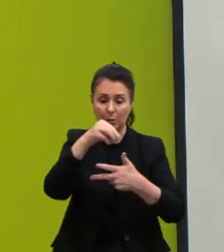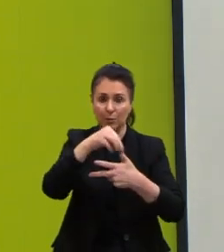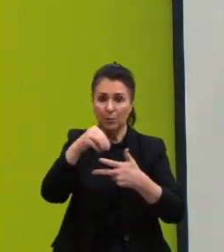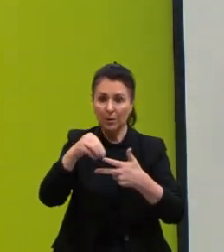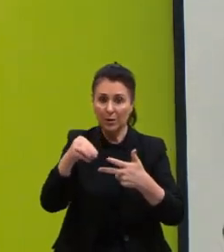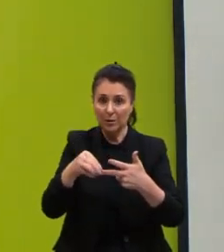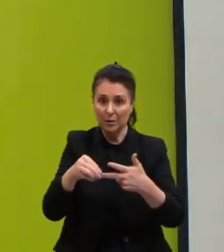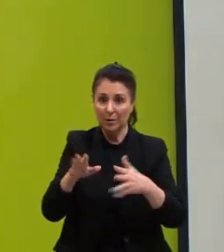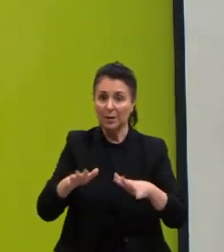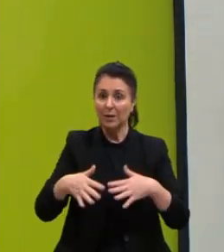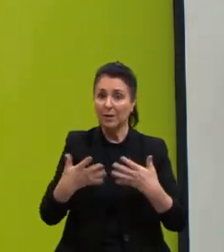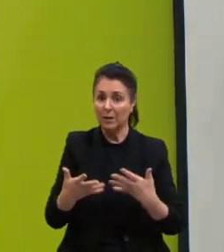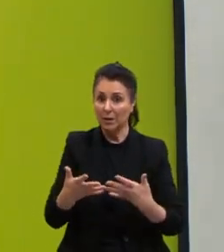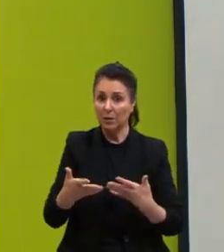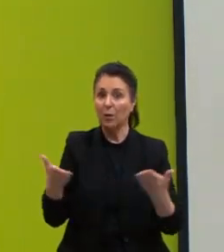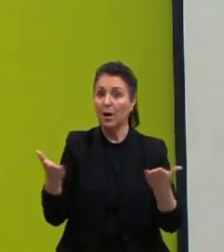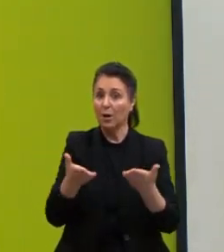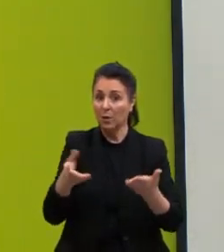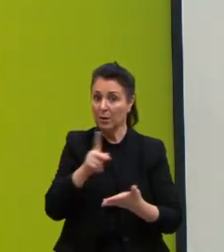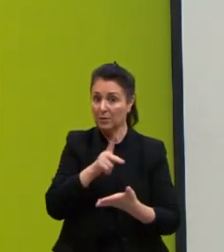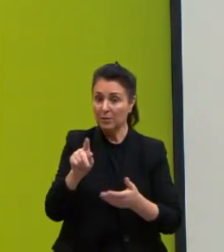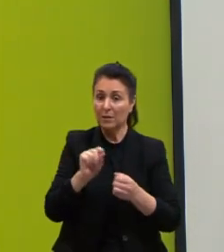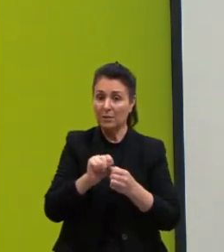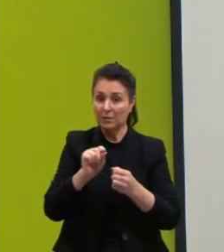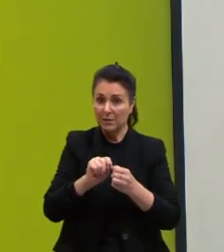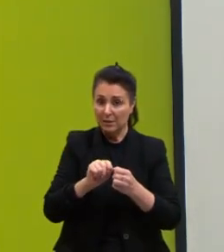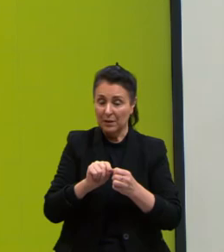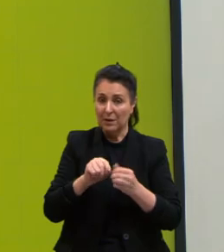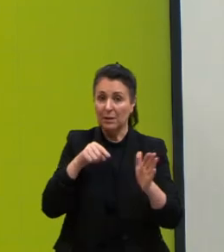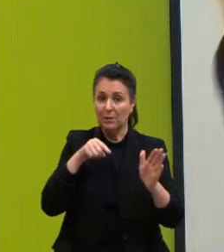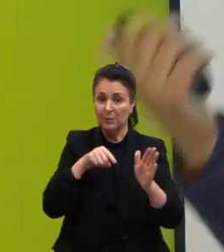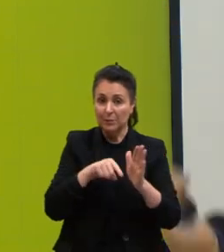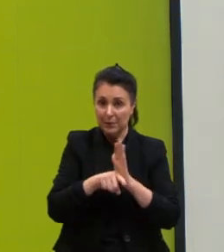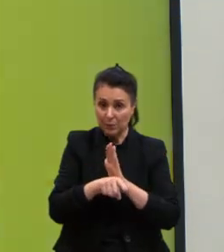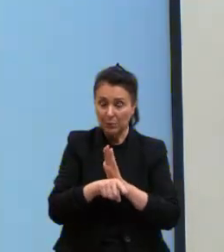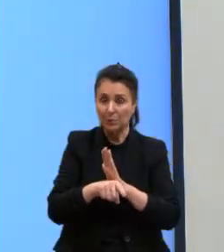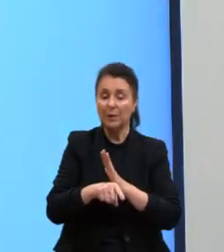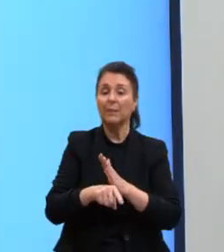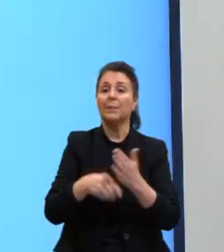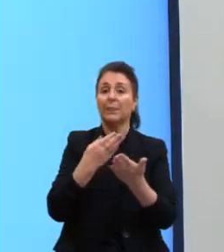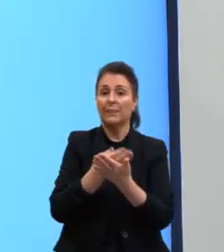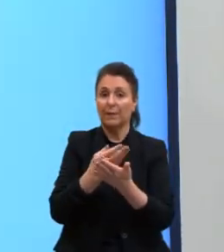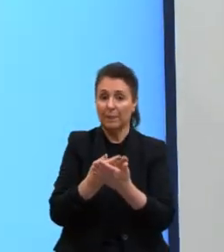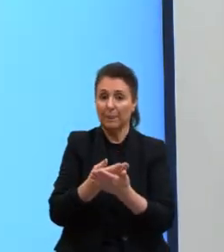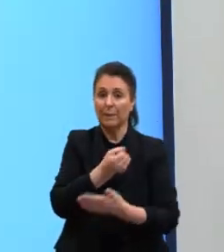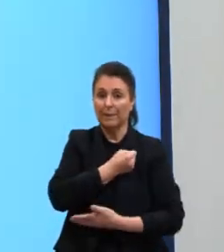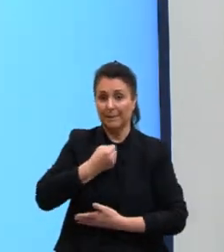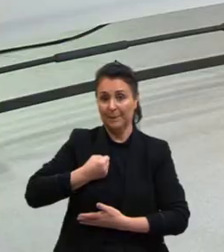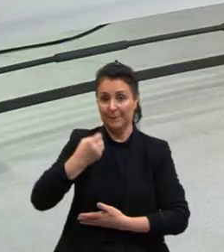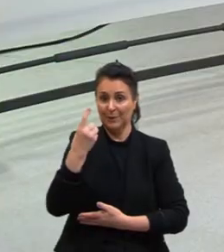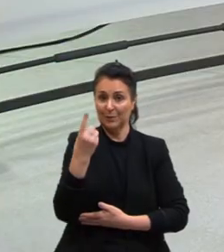Então, eu vou falar hoje para vocês, vamos falar hoje sobre a questão do Enem da aula de número 12.